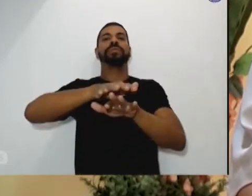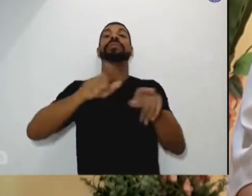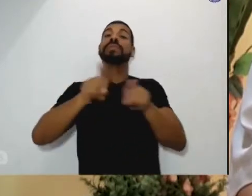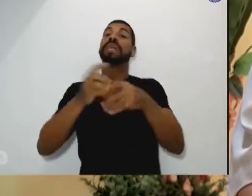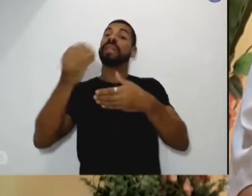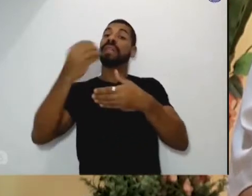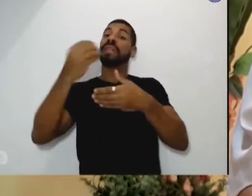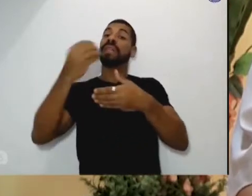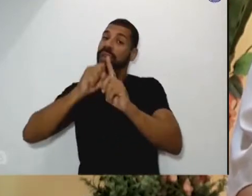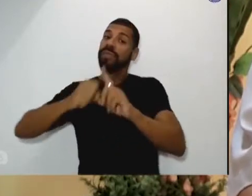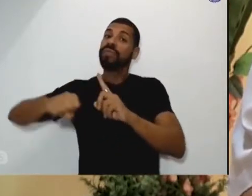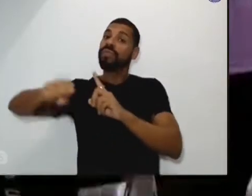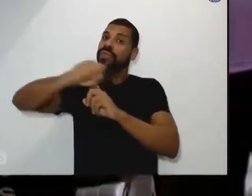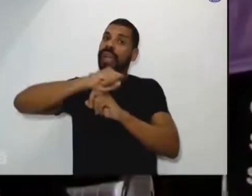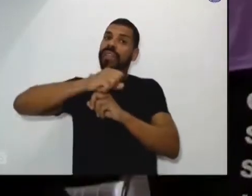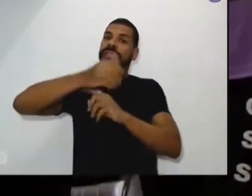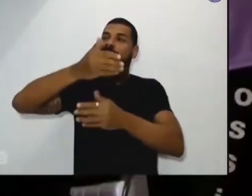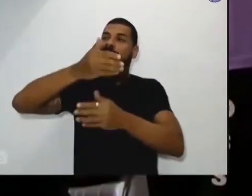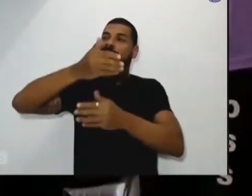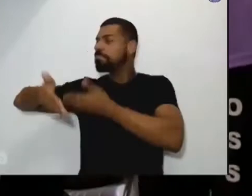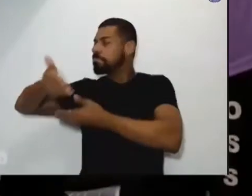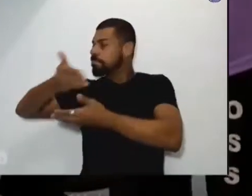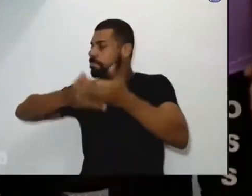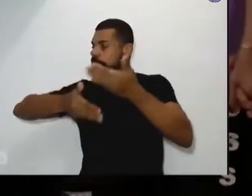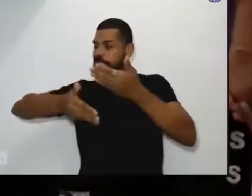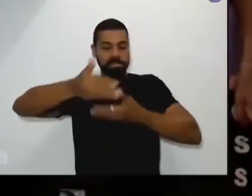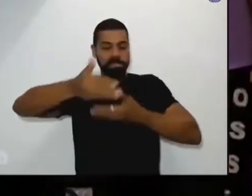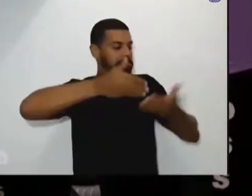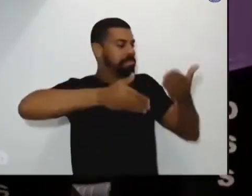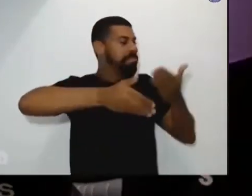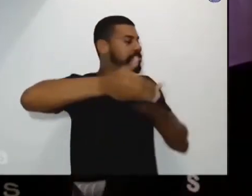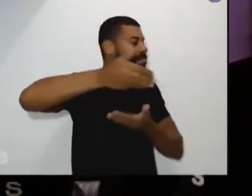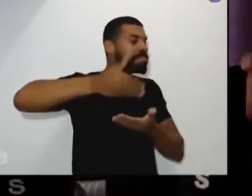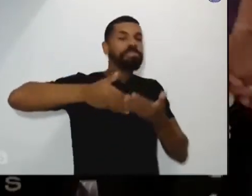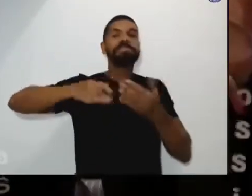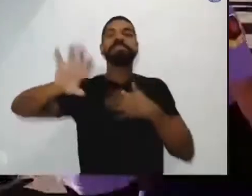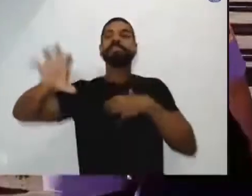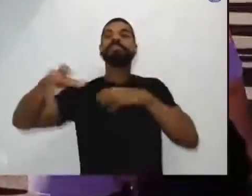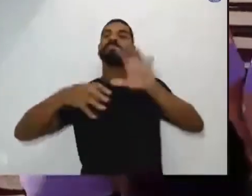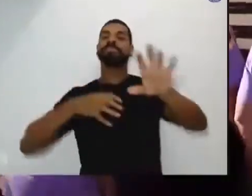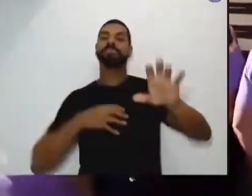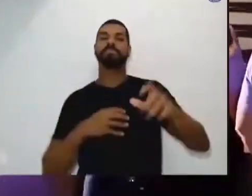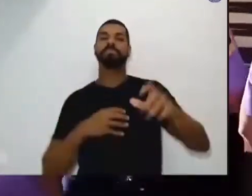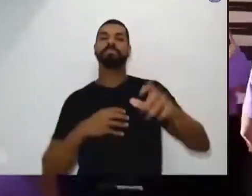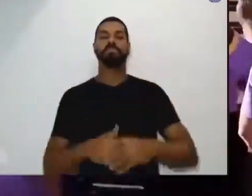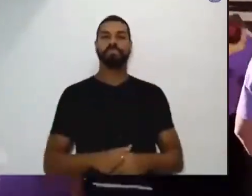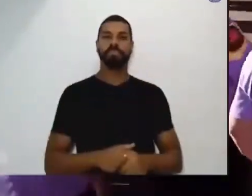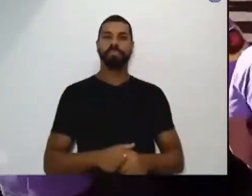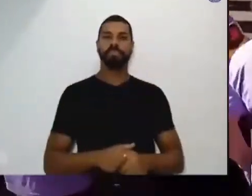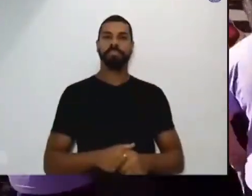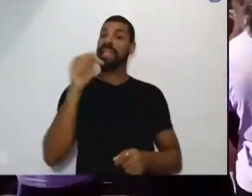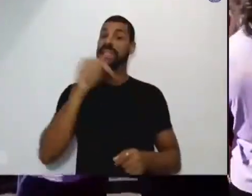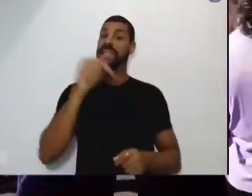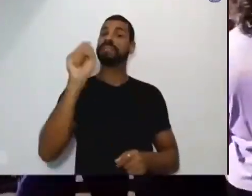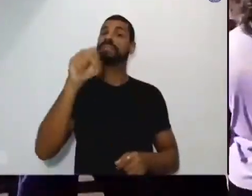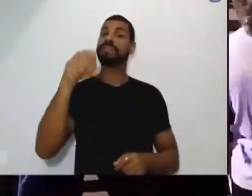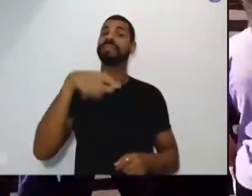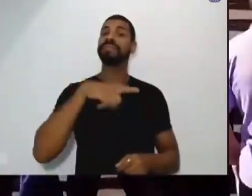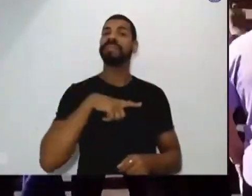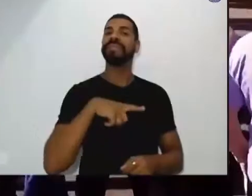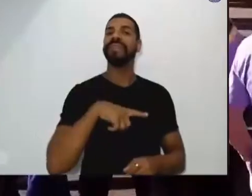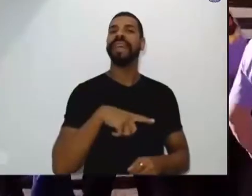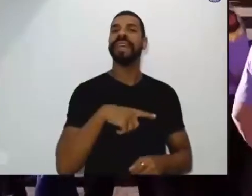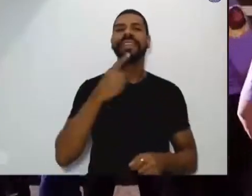no seu meio, na sua comunidade, esse espaço para conviver com os demais. Isso faz com que possamos